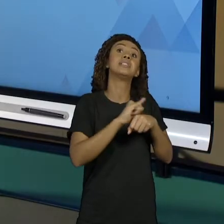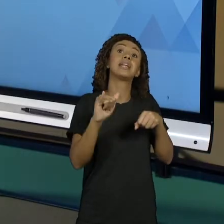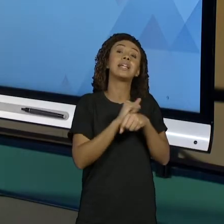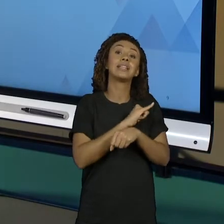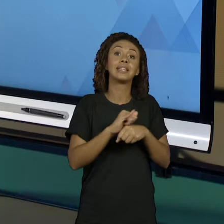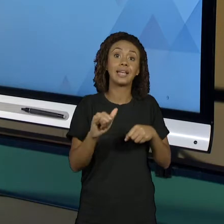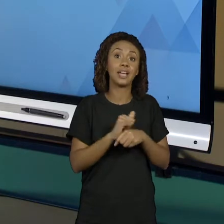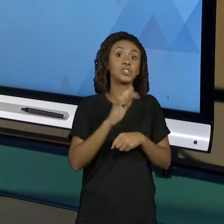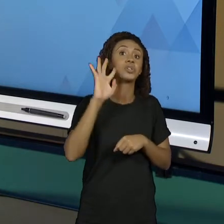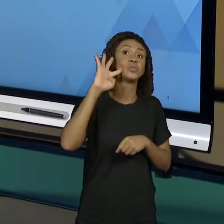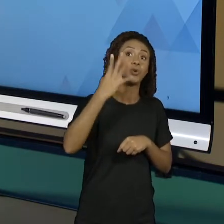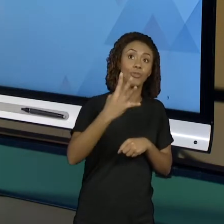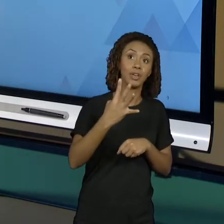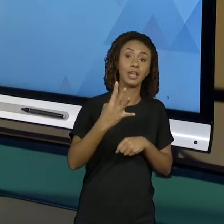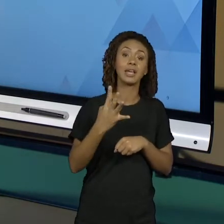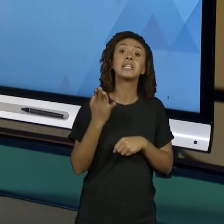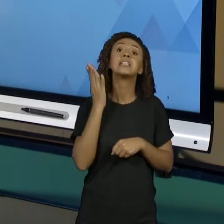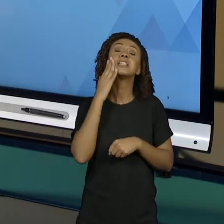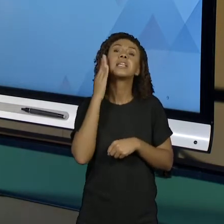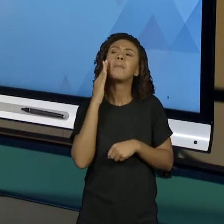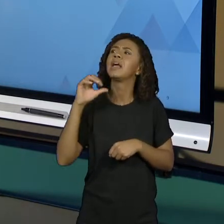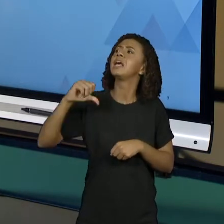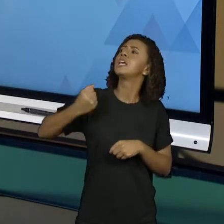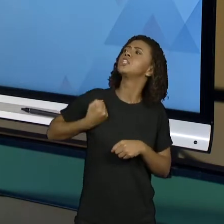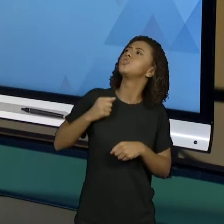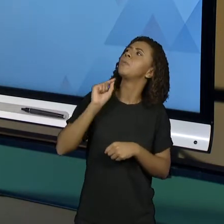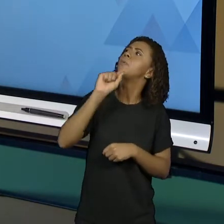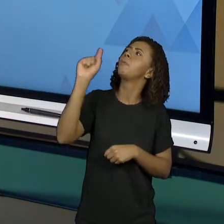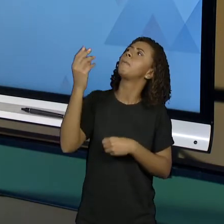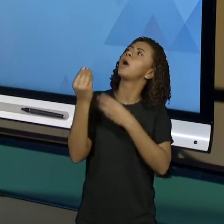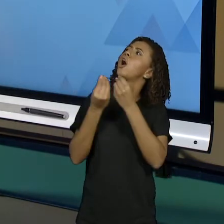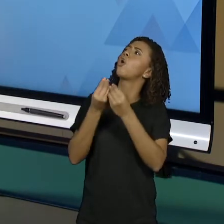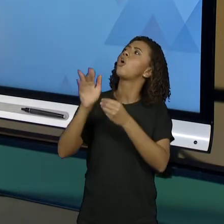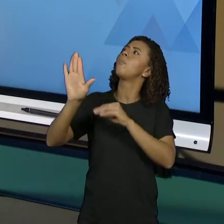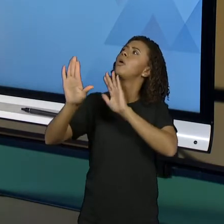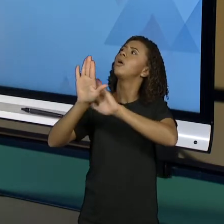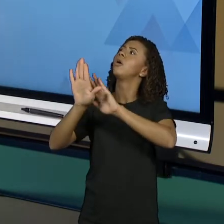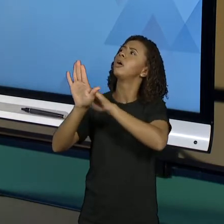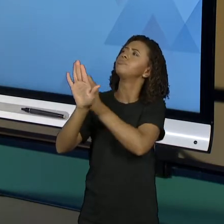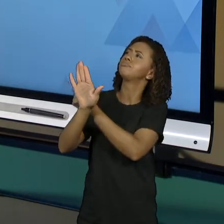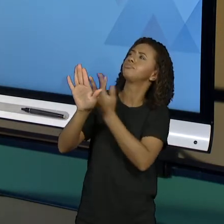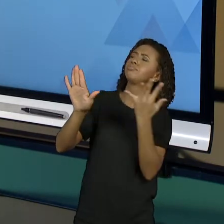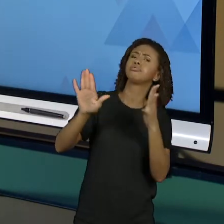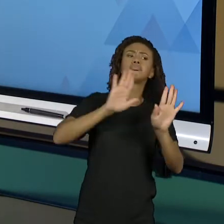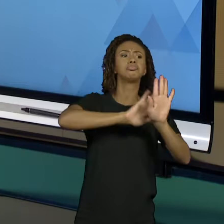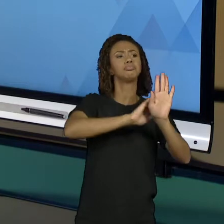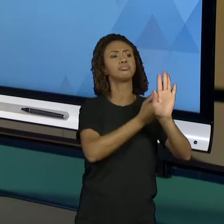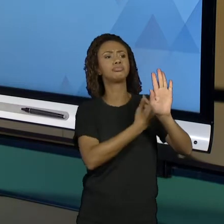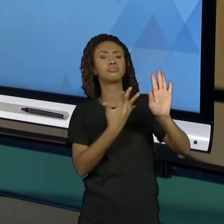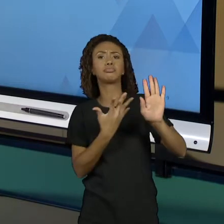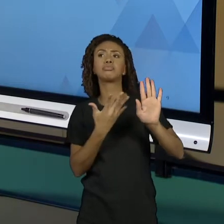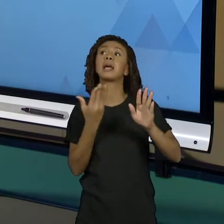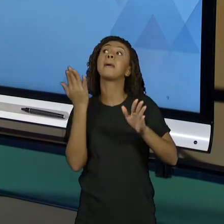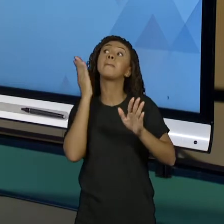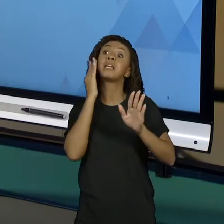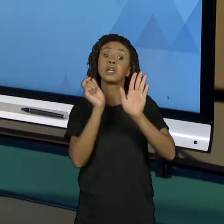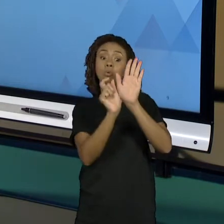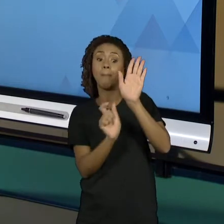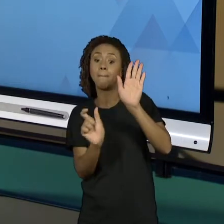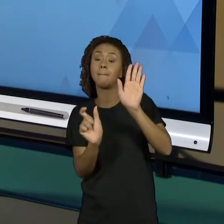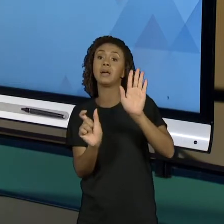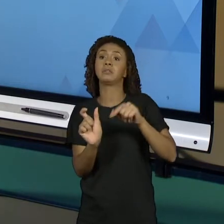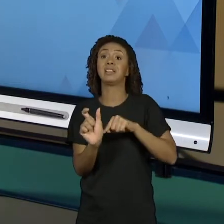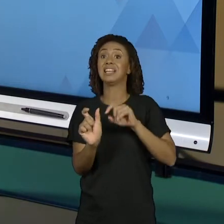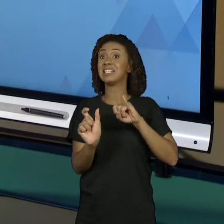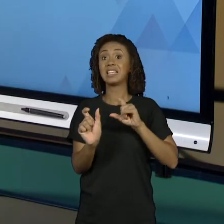usando o que significa esses números, como não ter como pôr ele em função da base. Porque se a base não fosse a base 10, eu teria que